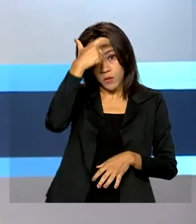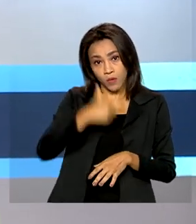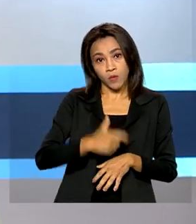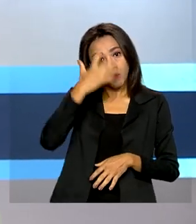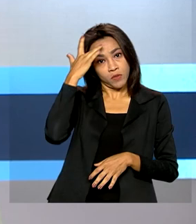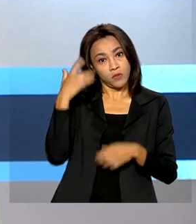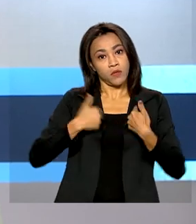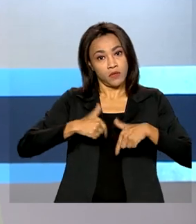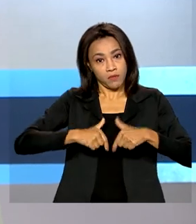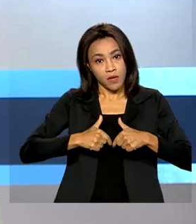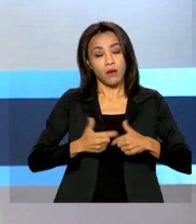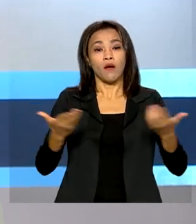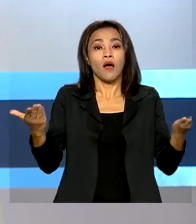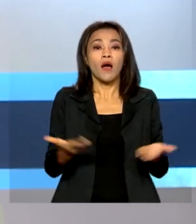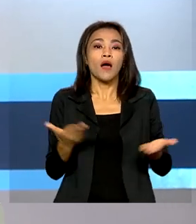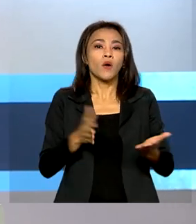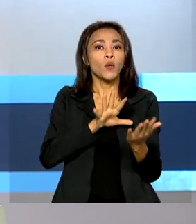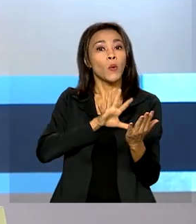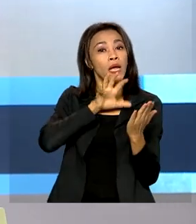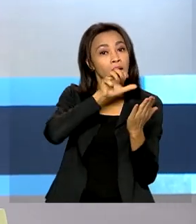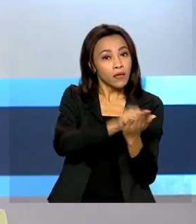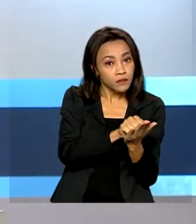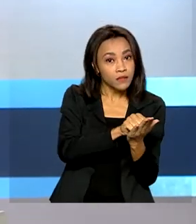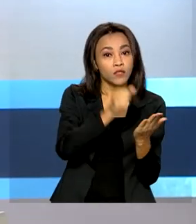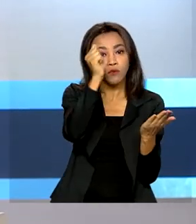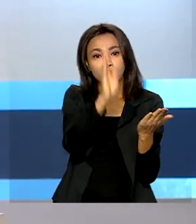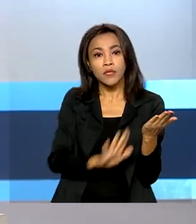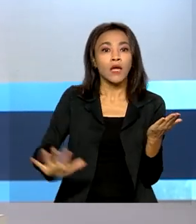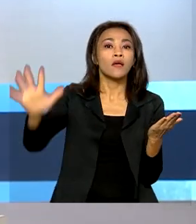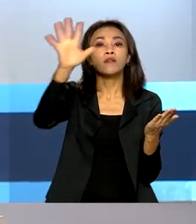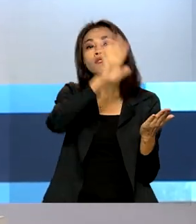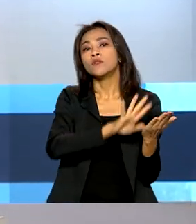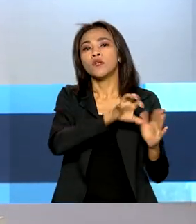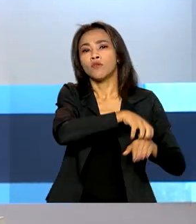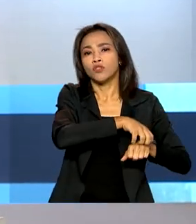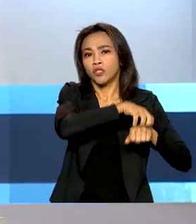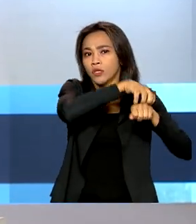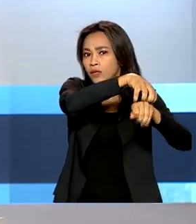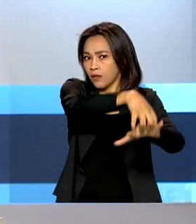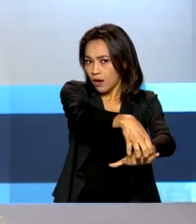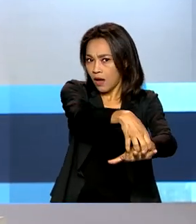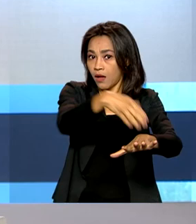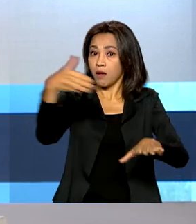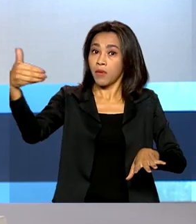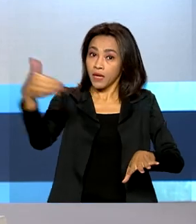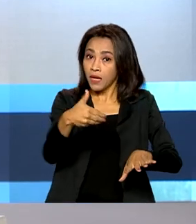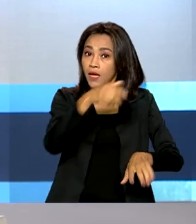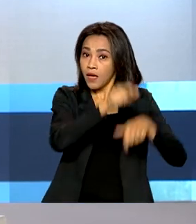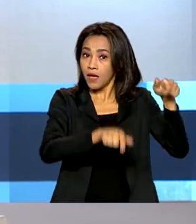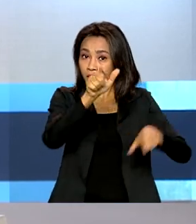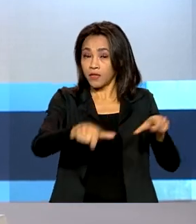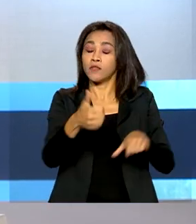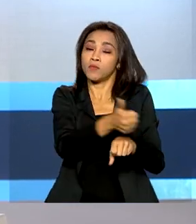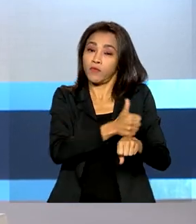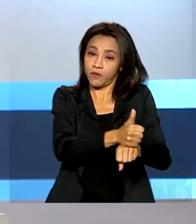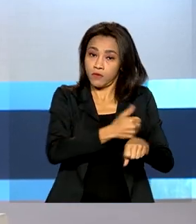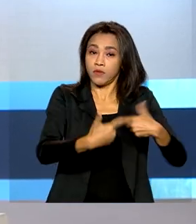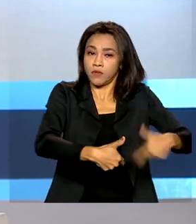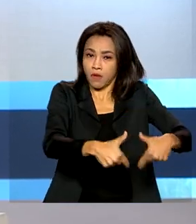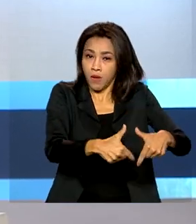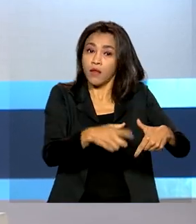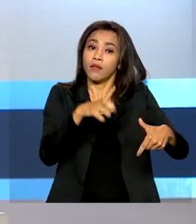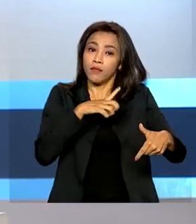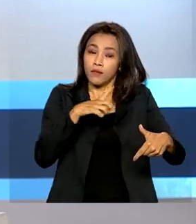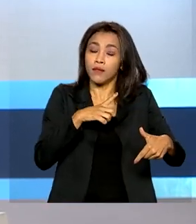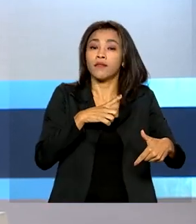agora, o Registro Nacional de Transportadores Rodoviários de Cargas, essencial para que esses profissionais trabalhem, passa a